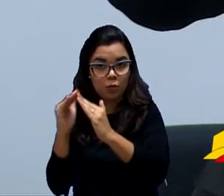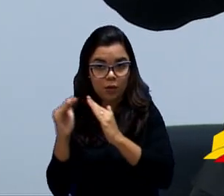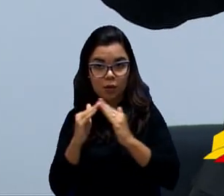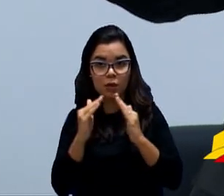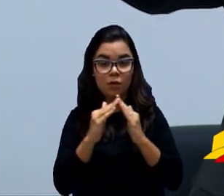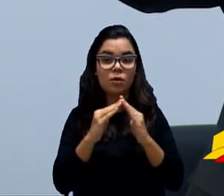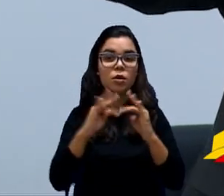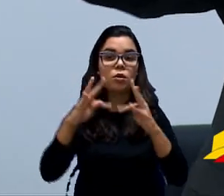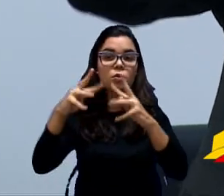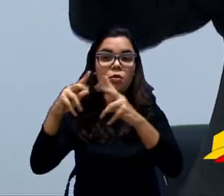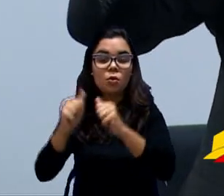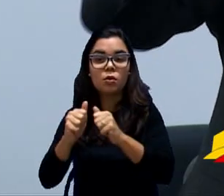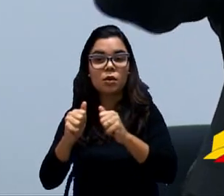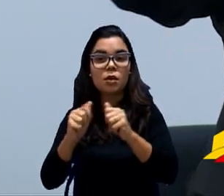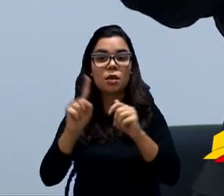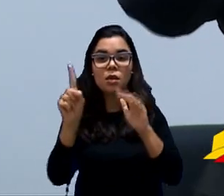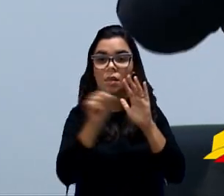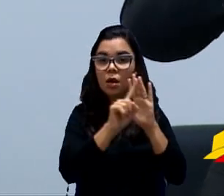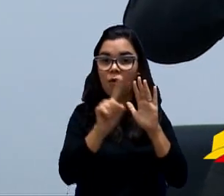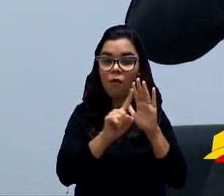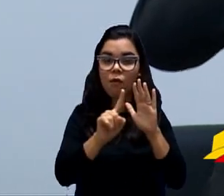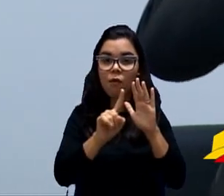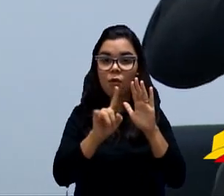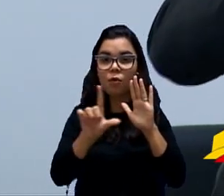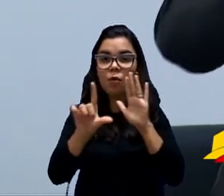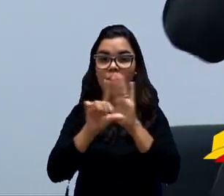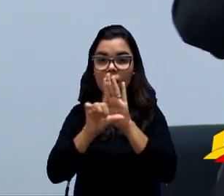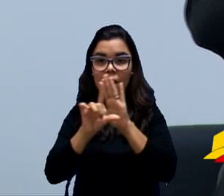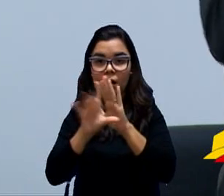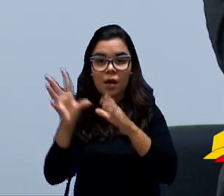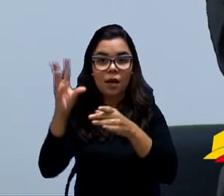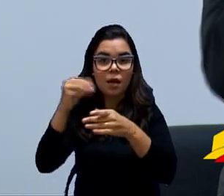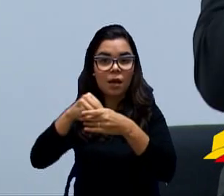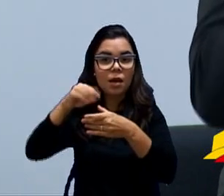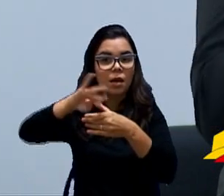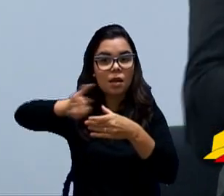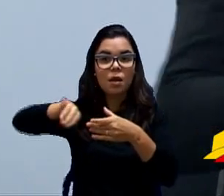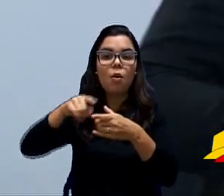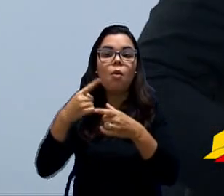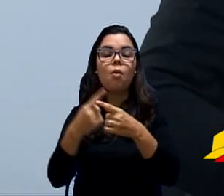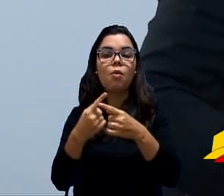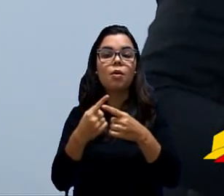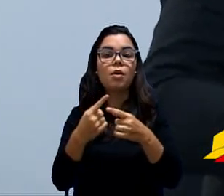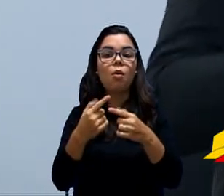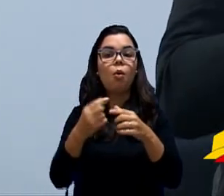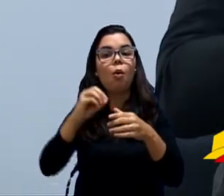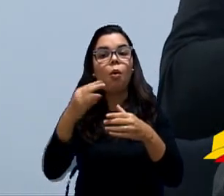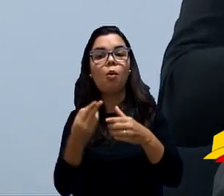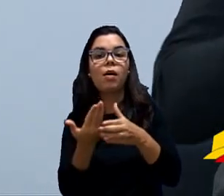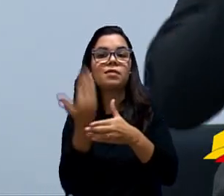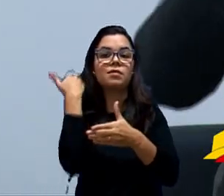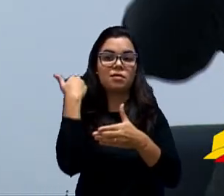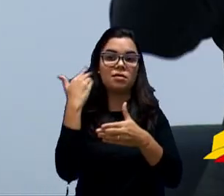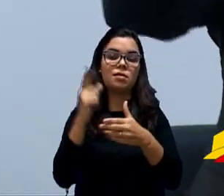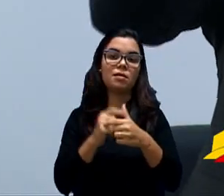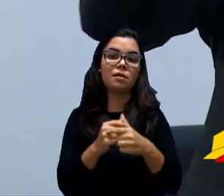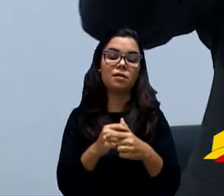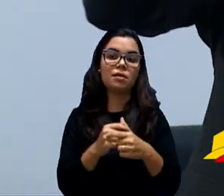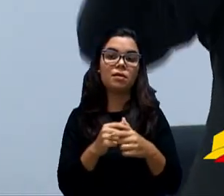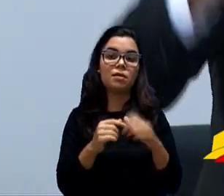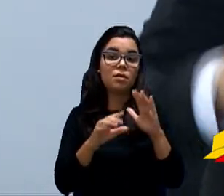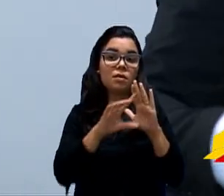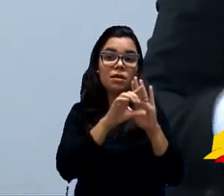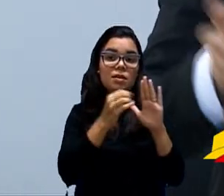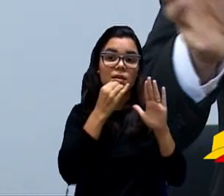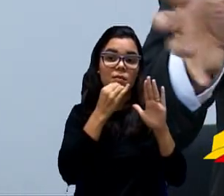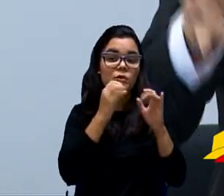complementadas pela lei tal, ou as unidades habitacionais antigas. Porque, assim, se nós somente autorizar, o que vai garantir